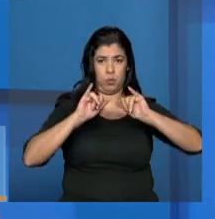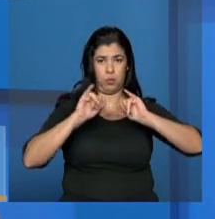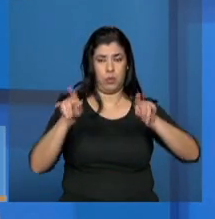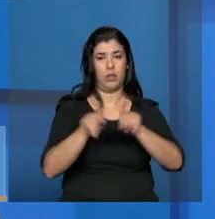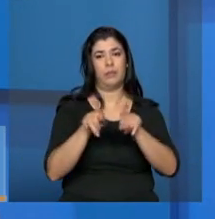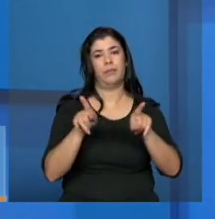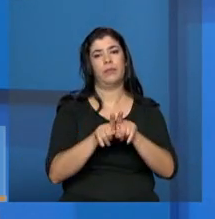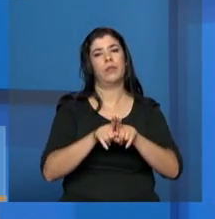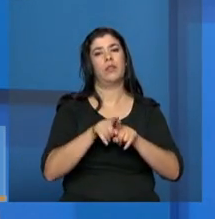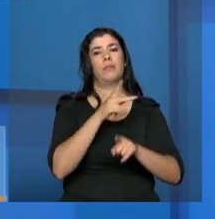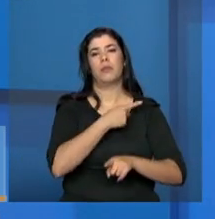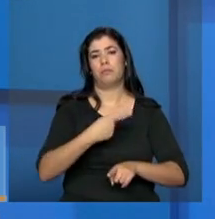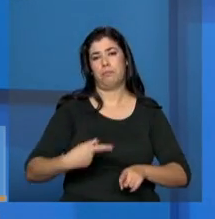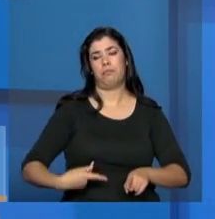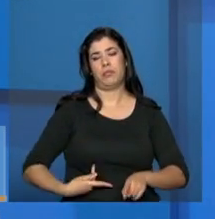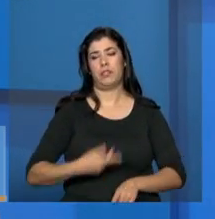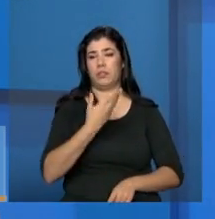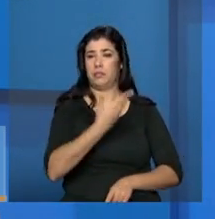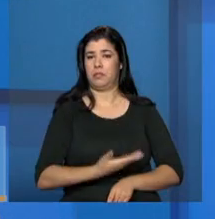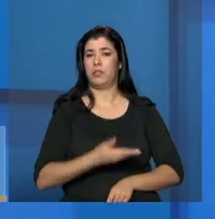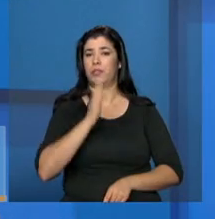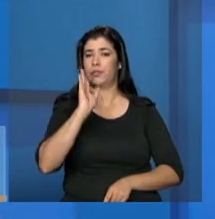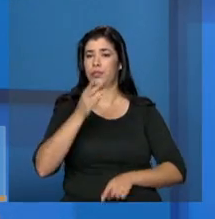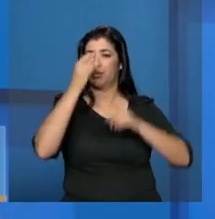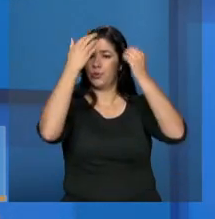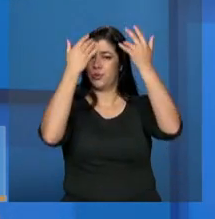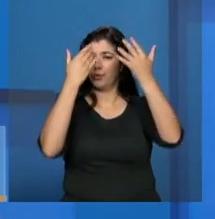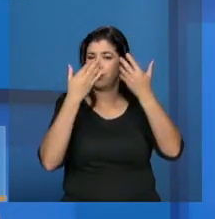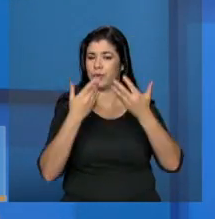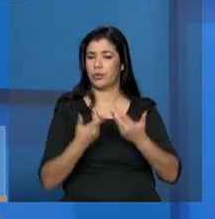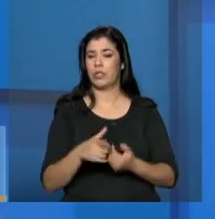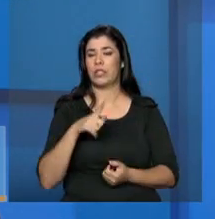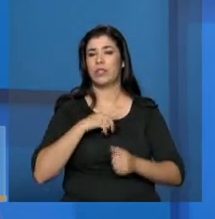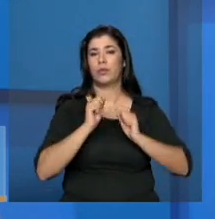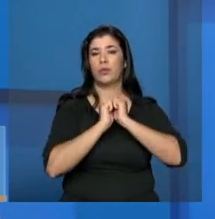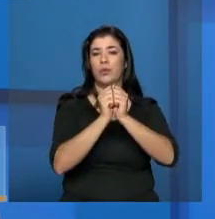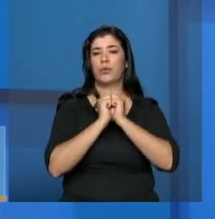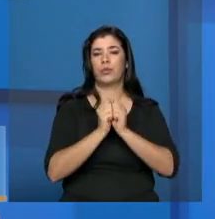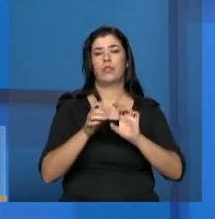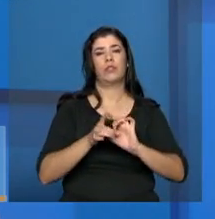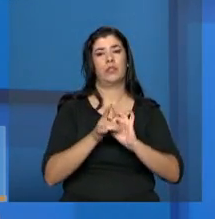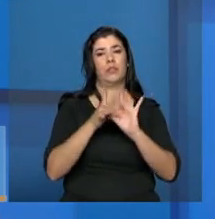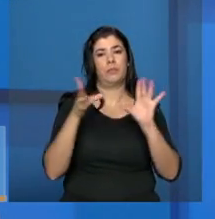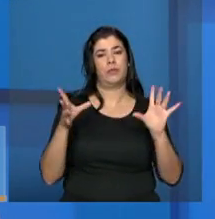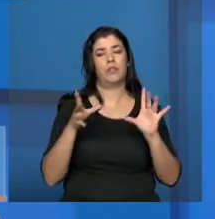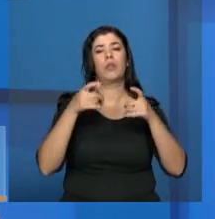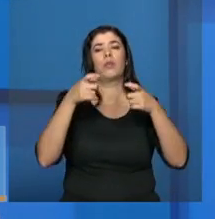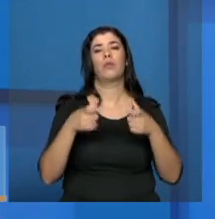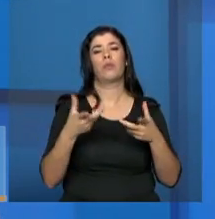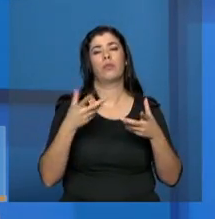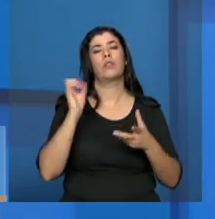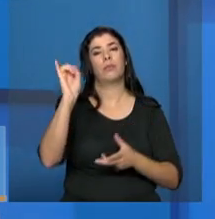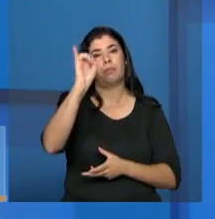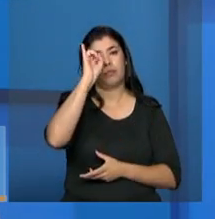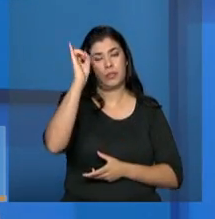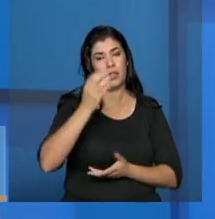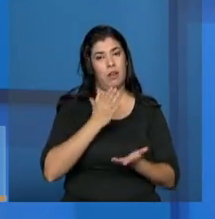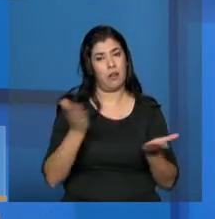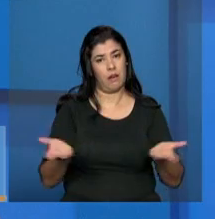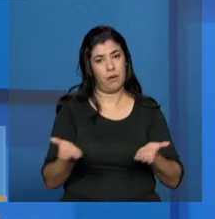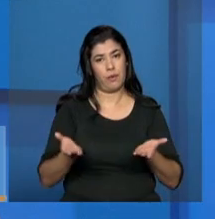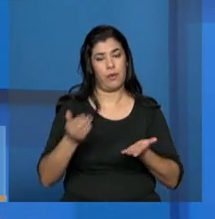o presidente já aqui mencionou, elas estão disponíveis. E é muito importante que agora